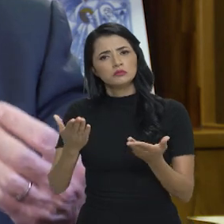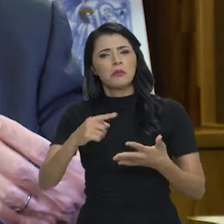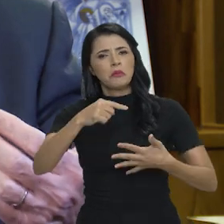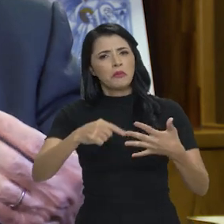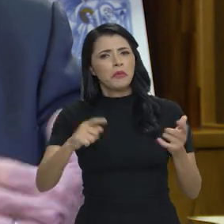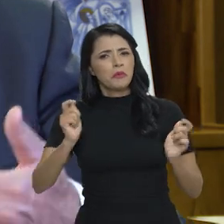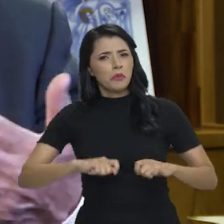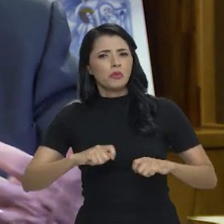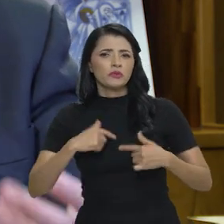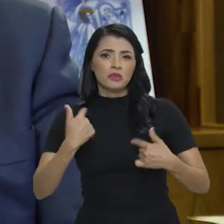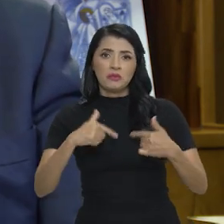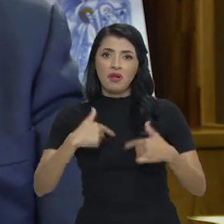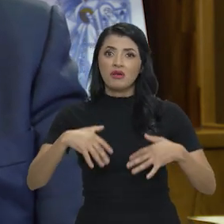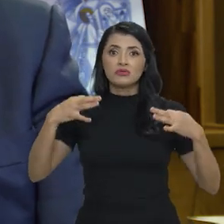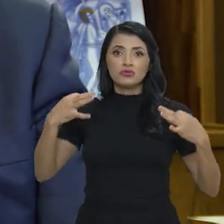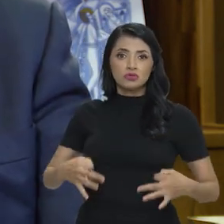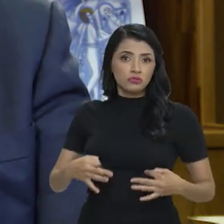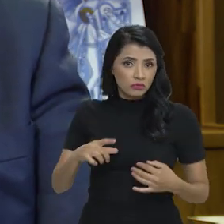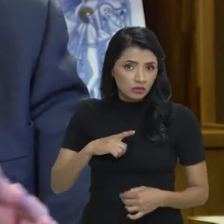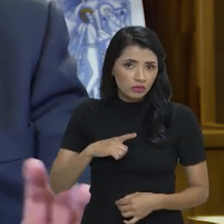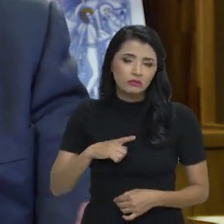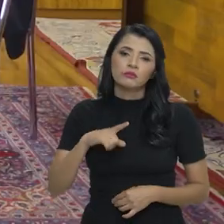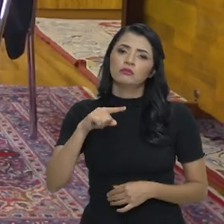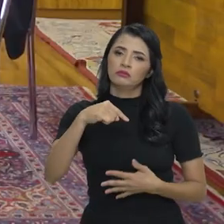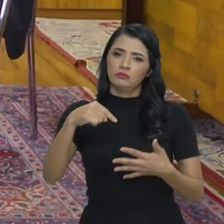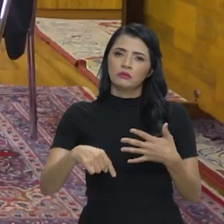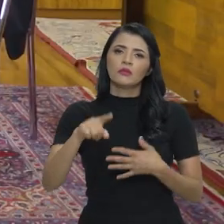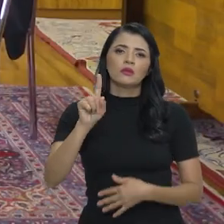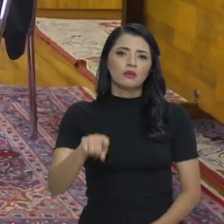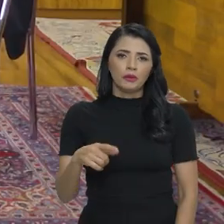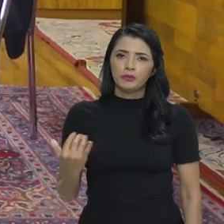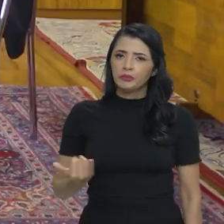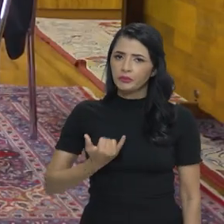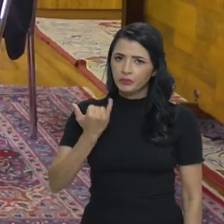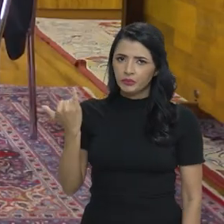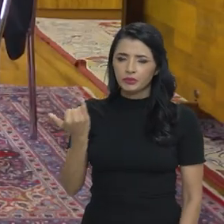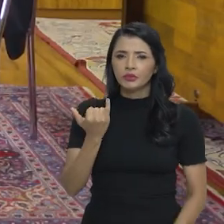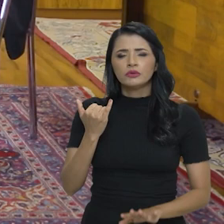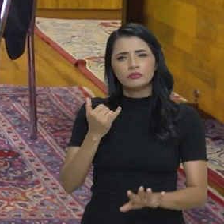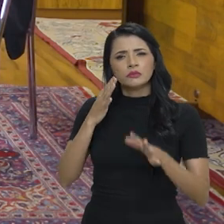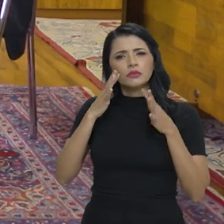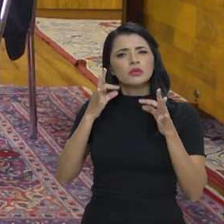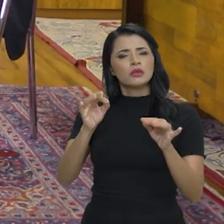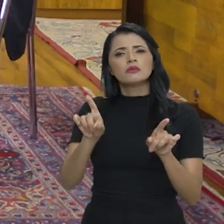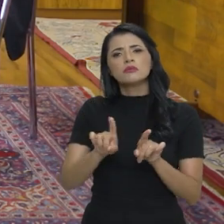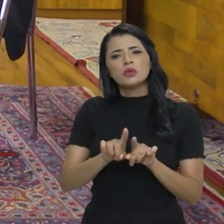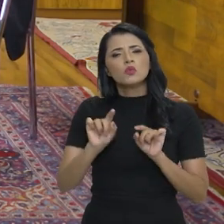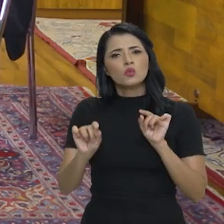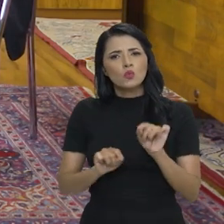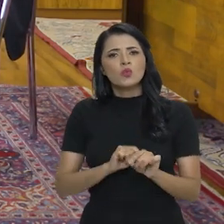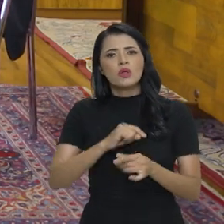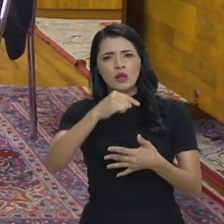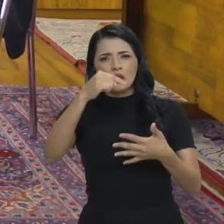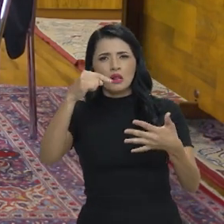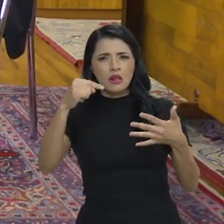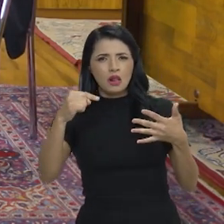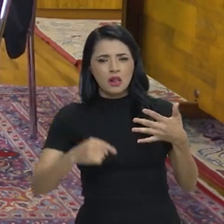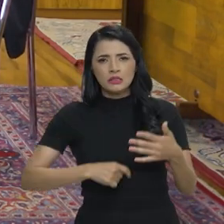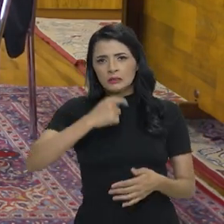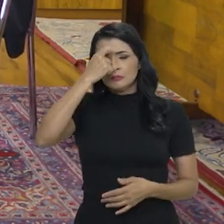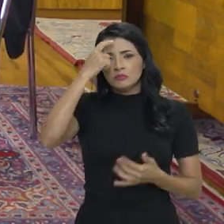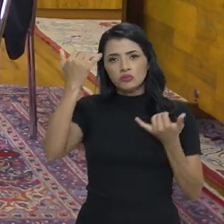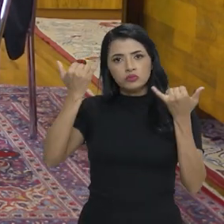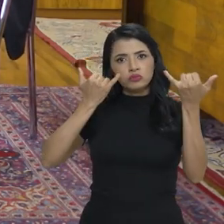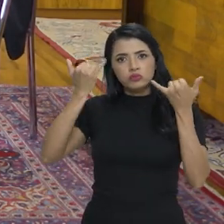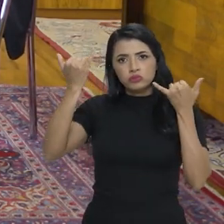oferecer condições dignas de trabalho. Então, isso é uma condição muito importante. Outra é chamar a atenção da necessidade